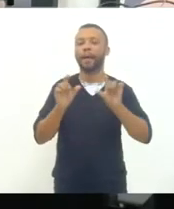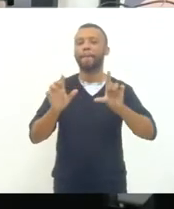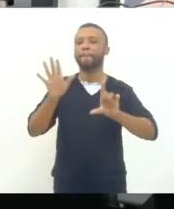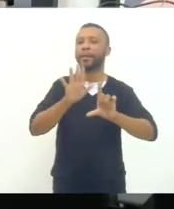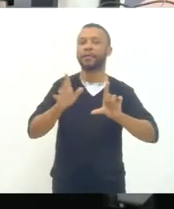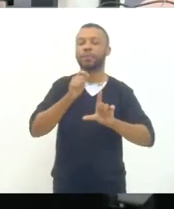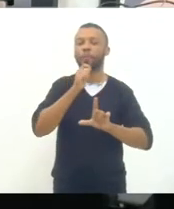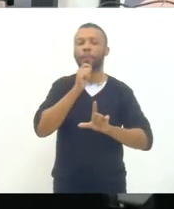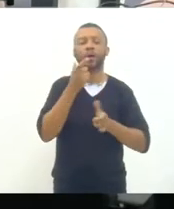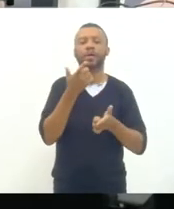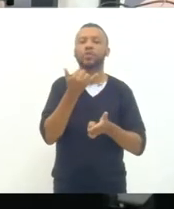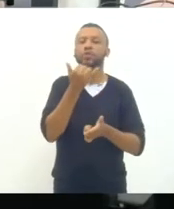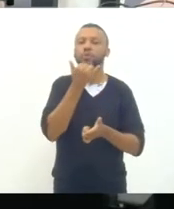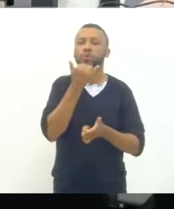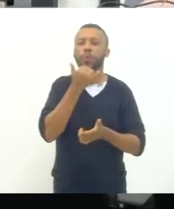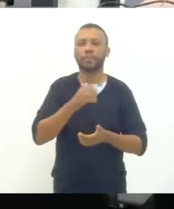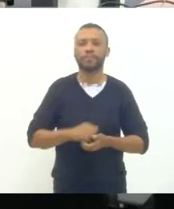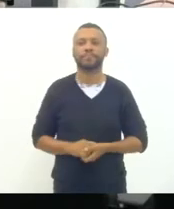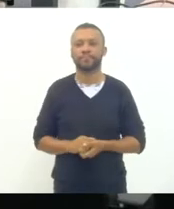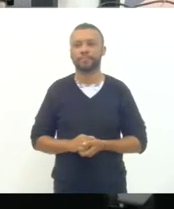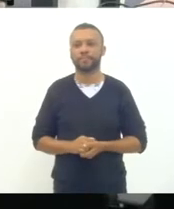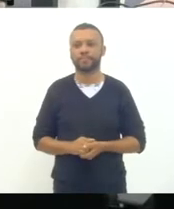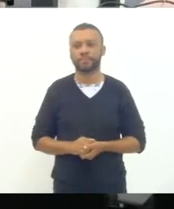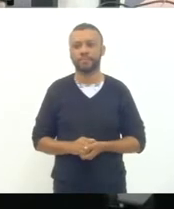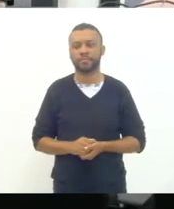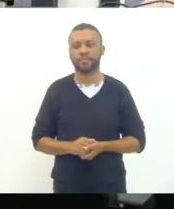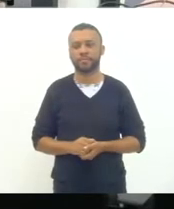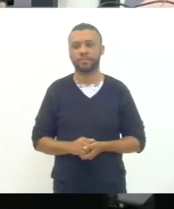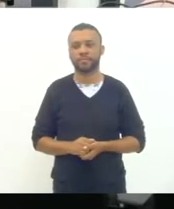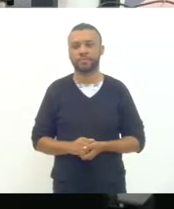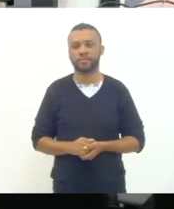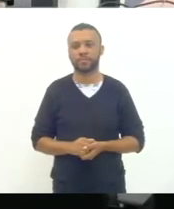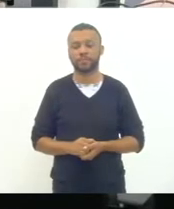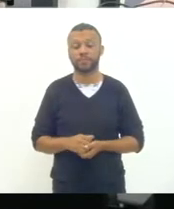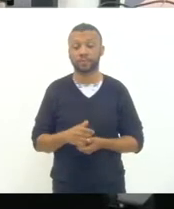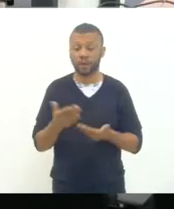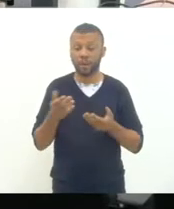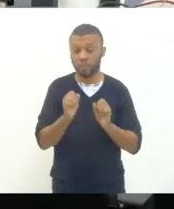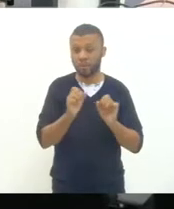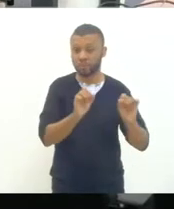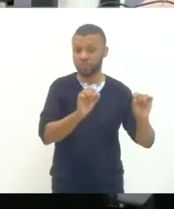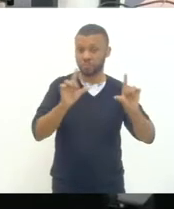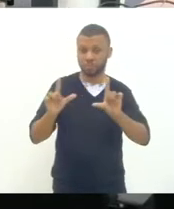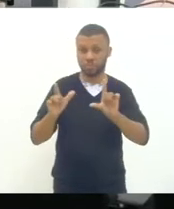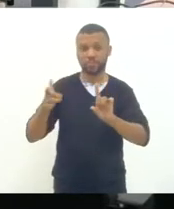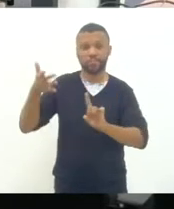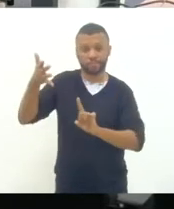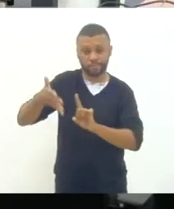perdão sim sim deputado palavra sua Carlos a gente passa a palavra